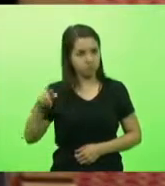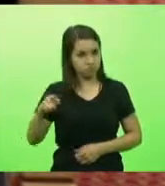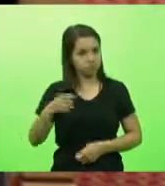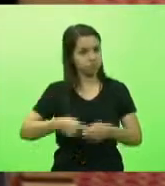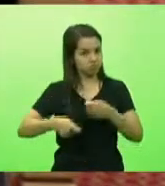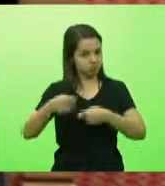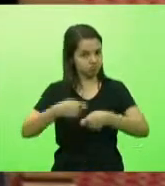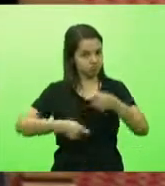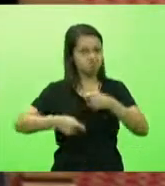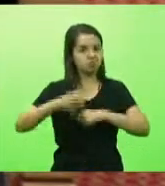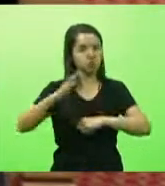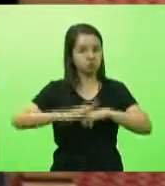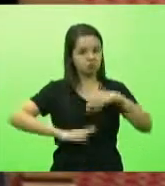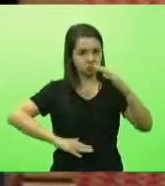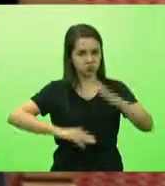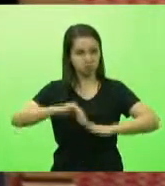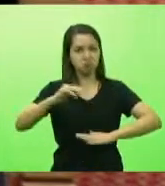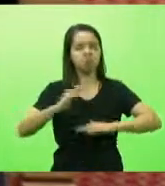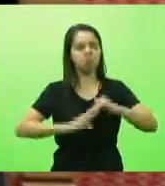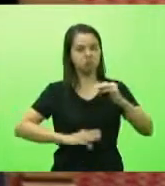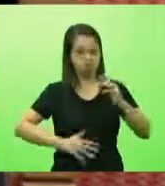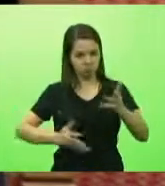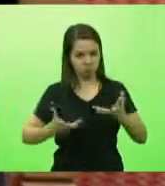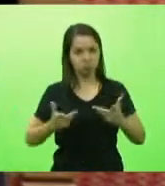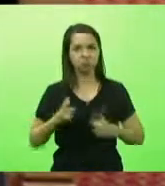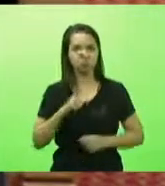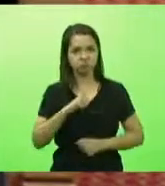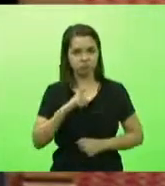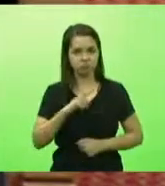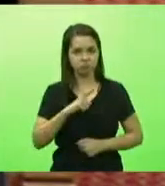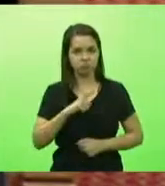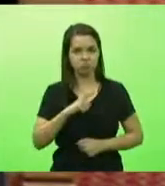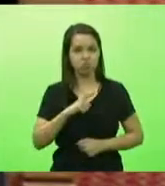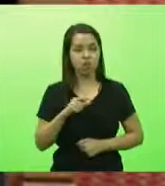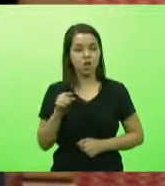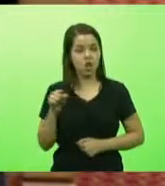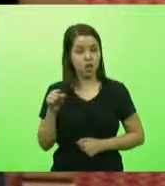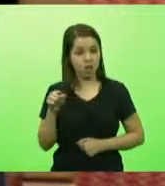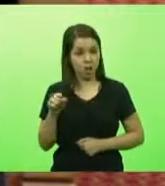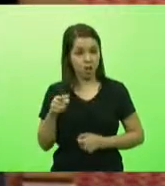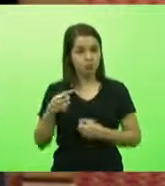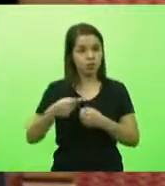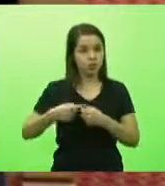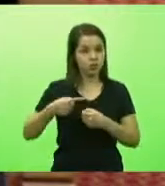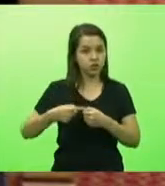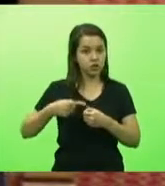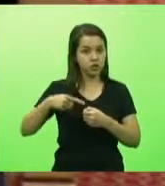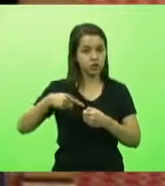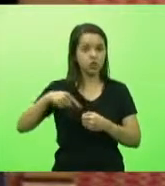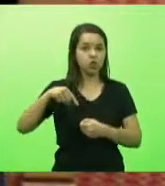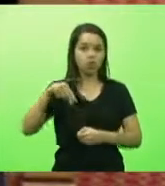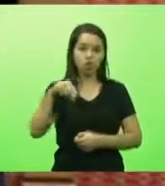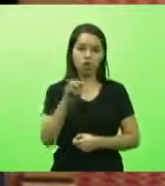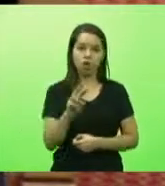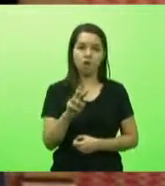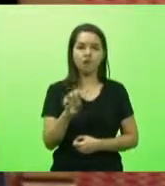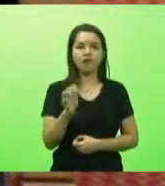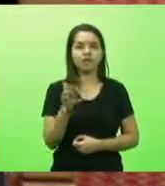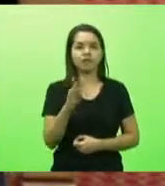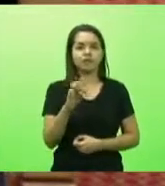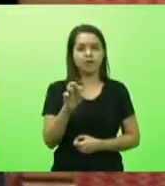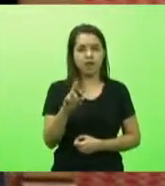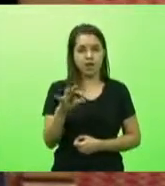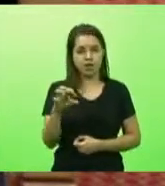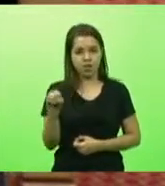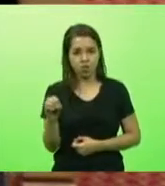nisso. Ele pegou o município de Nova Trento, as irmãs lá não queriam